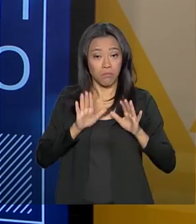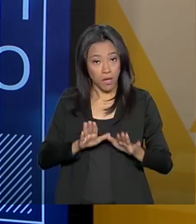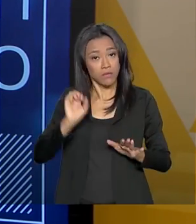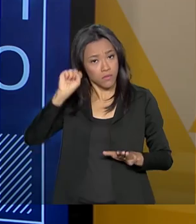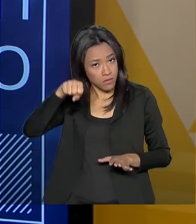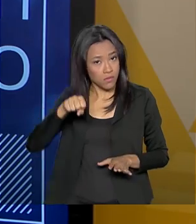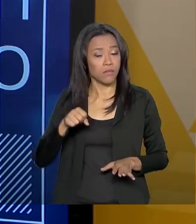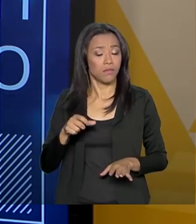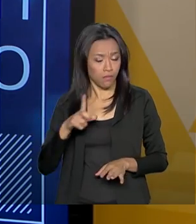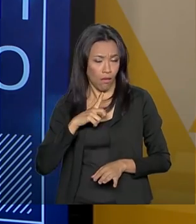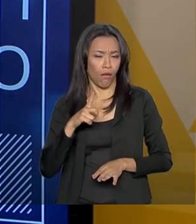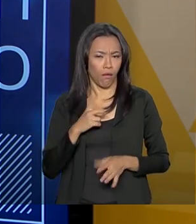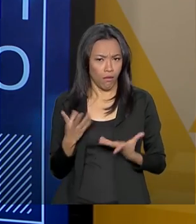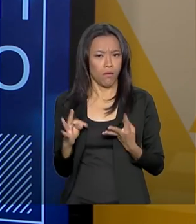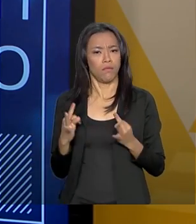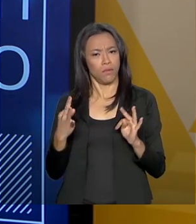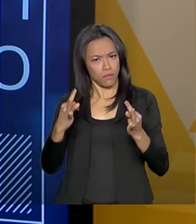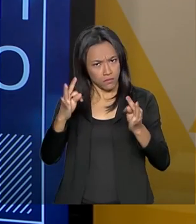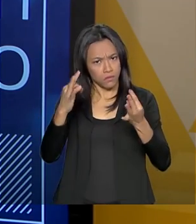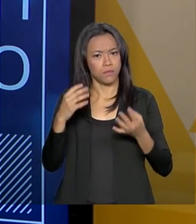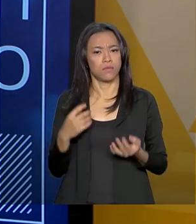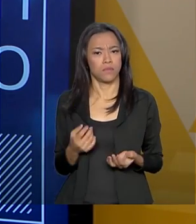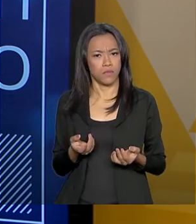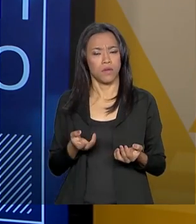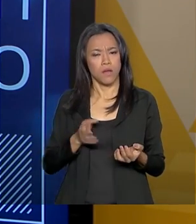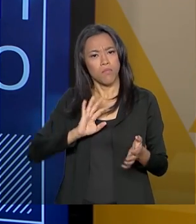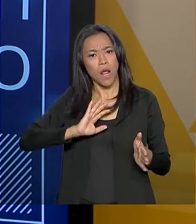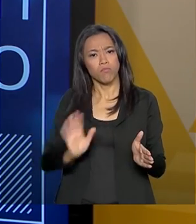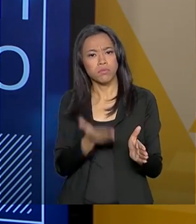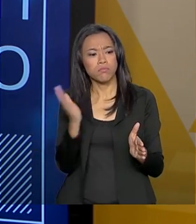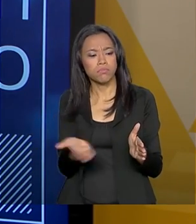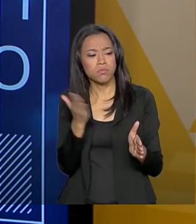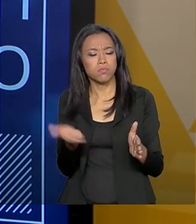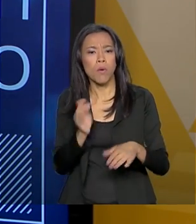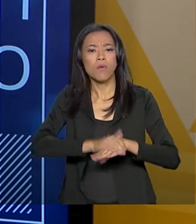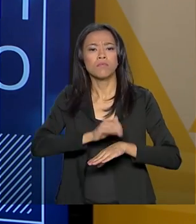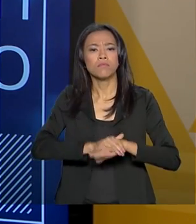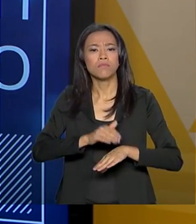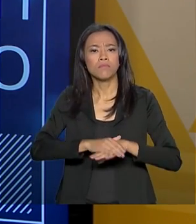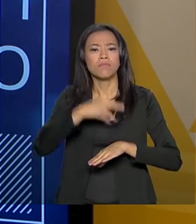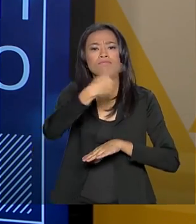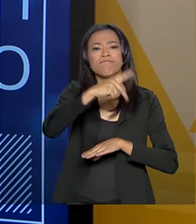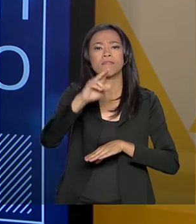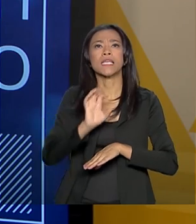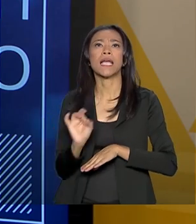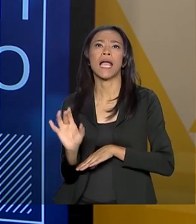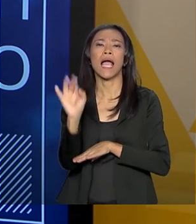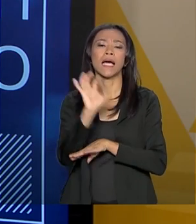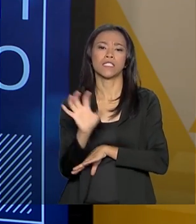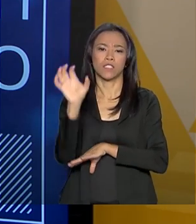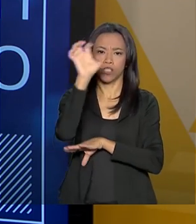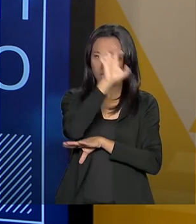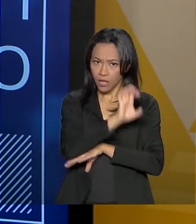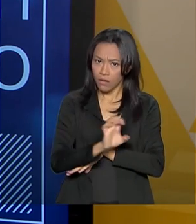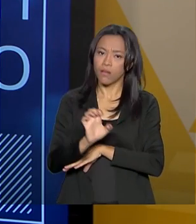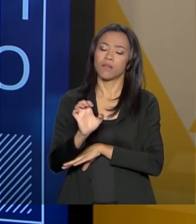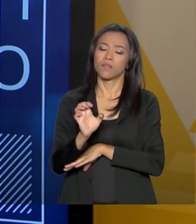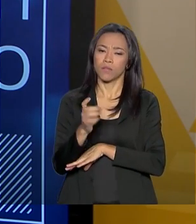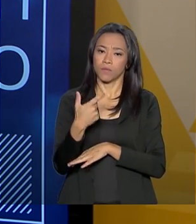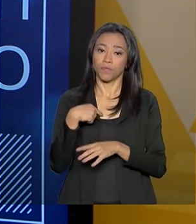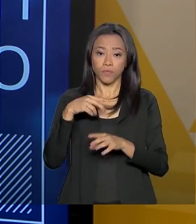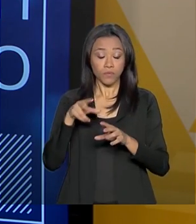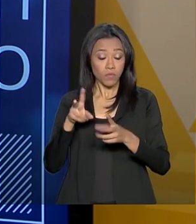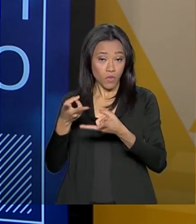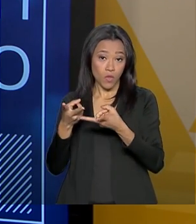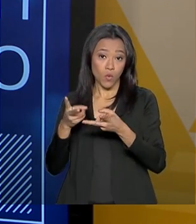existe tecnologia para a produção sustentável, tanto sob o ponto de vista econômico, social